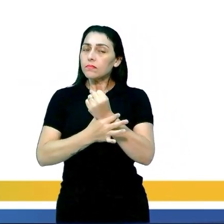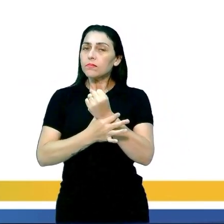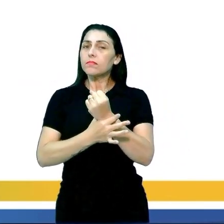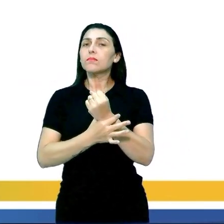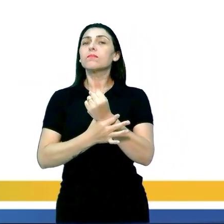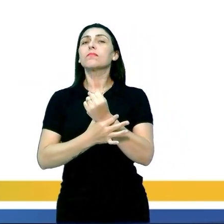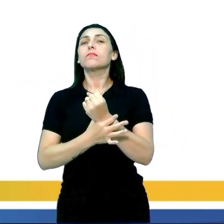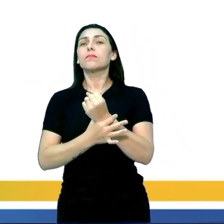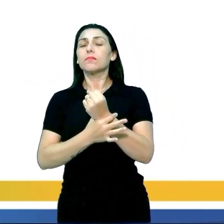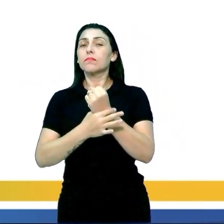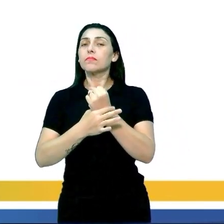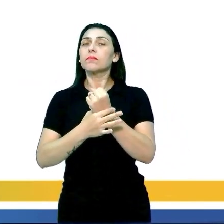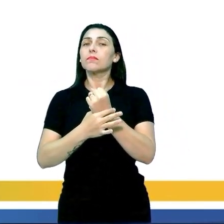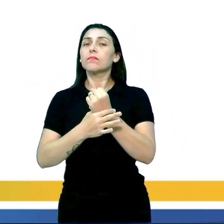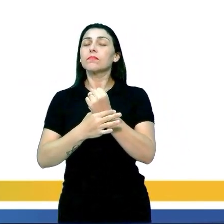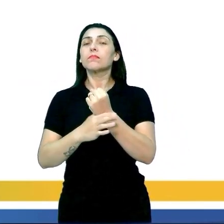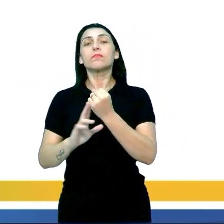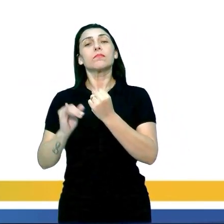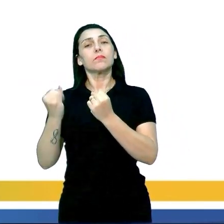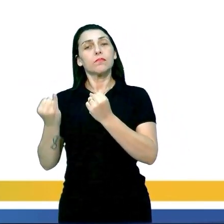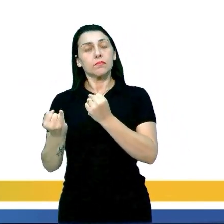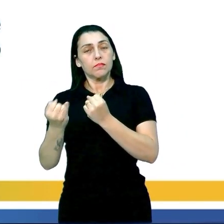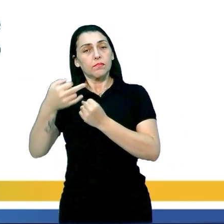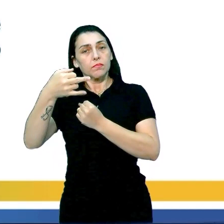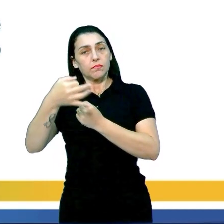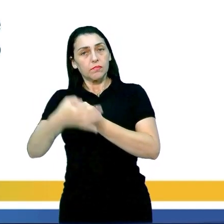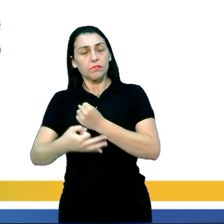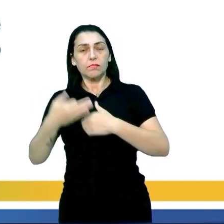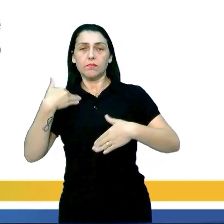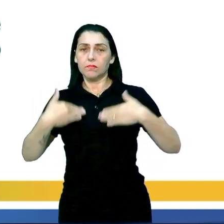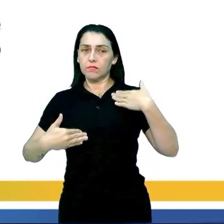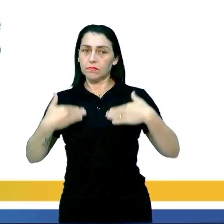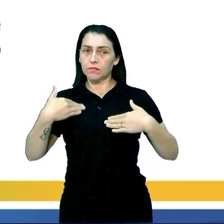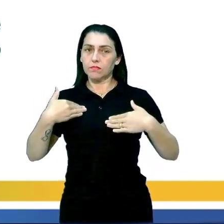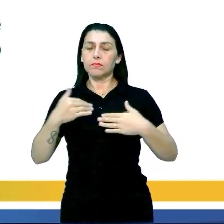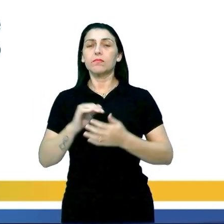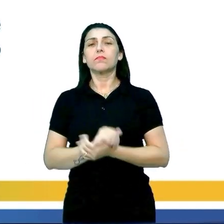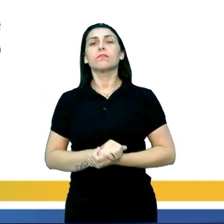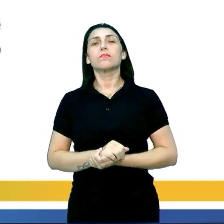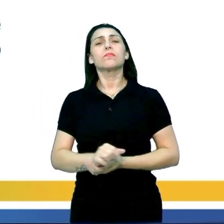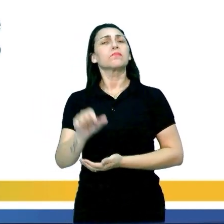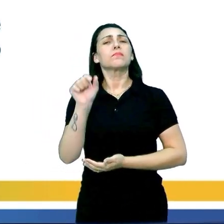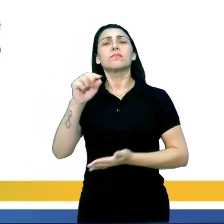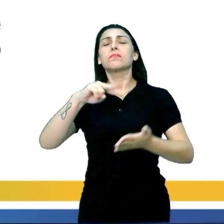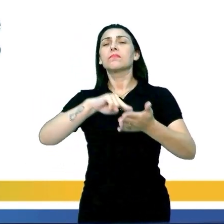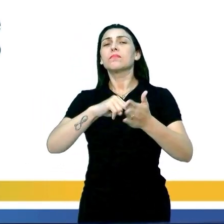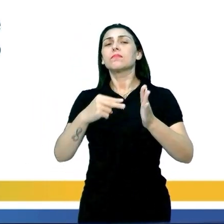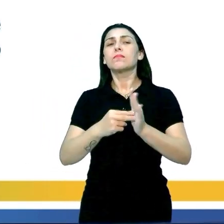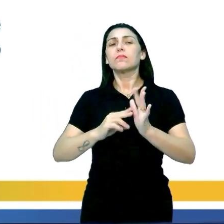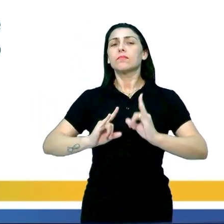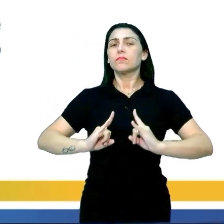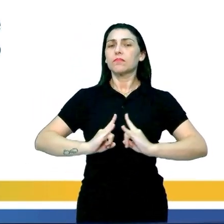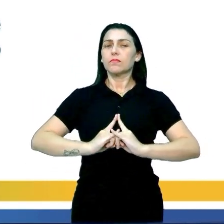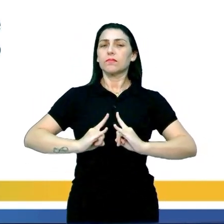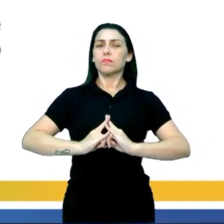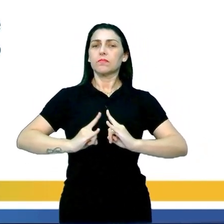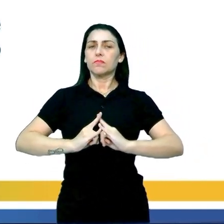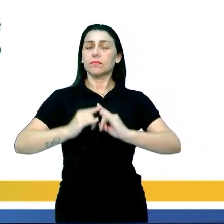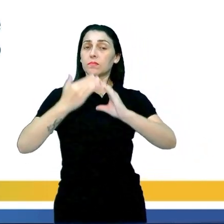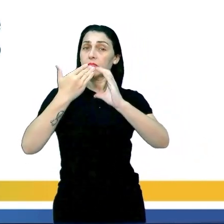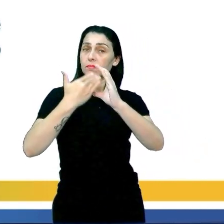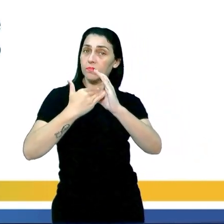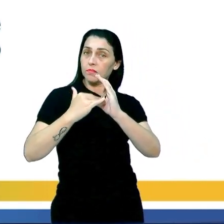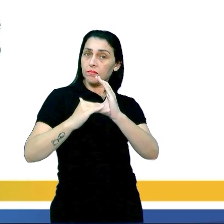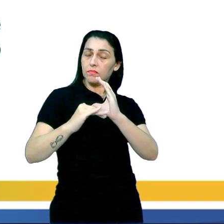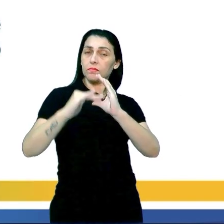né, o seu funcionamento adequado. Seguindo aqui, pessoal, então o que que seria esses hormônios?